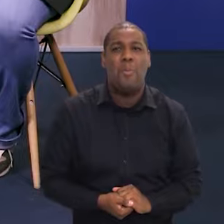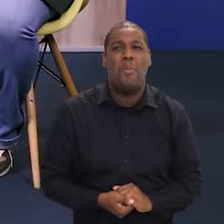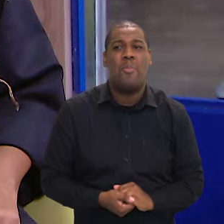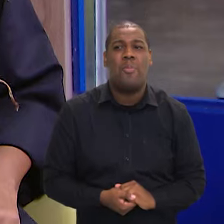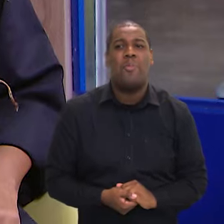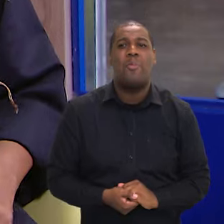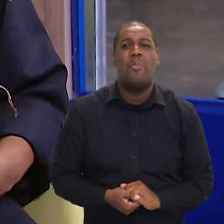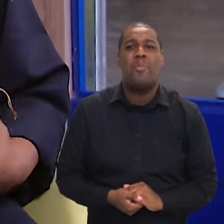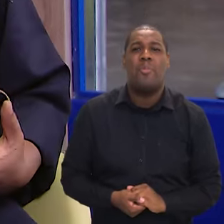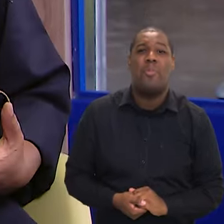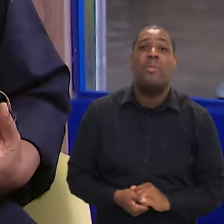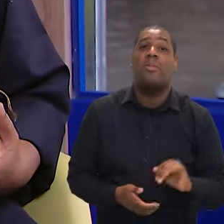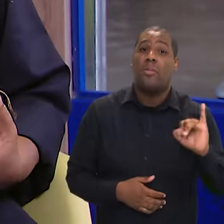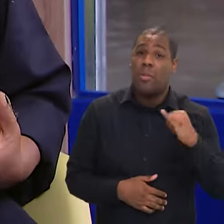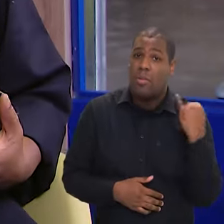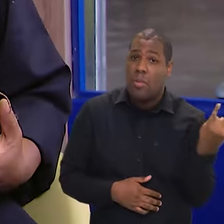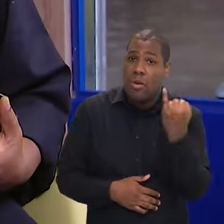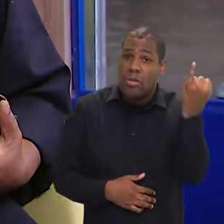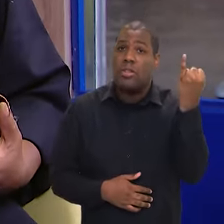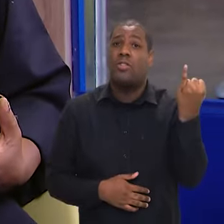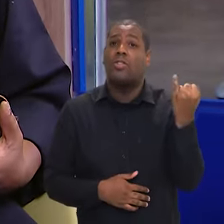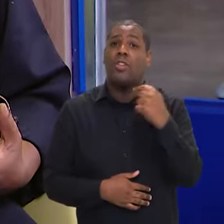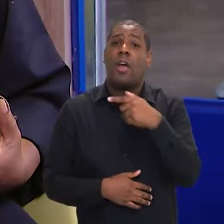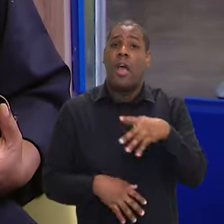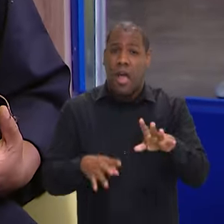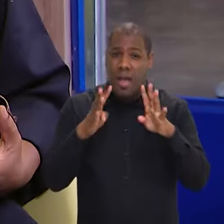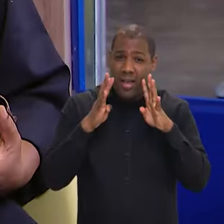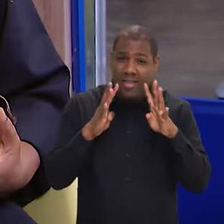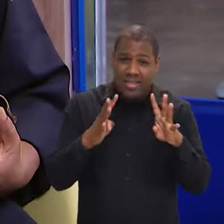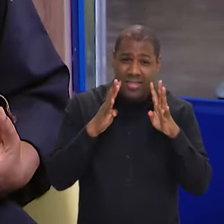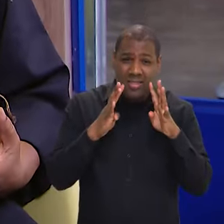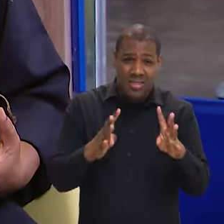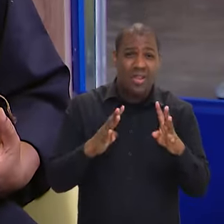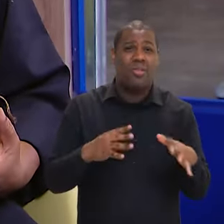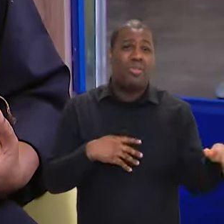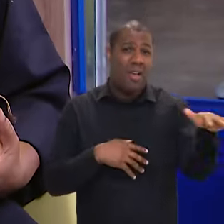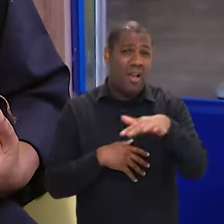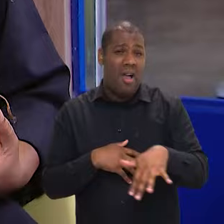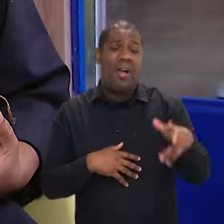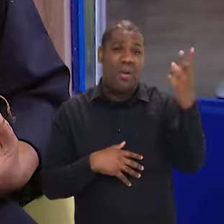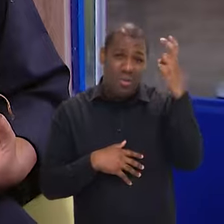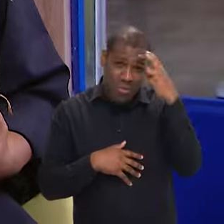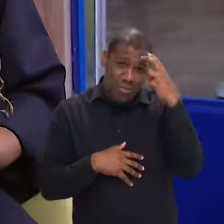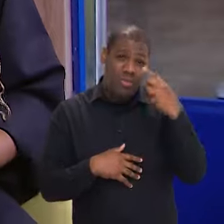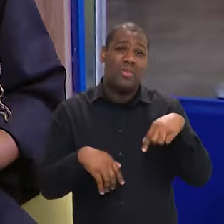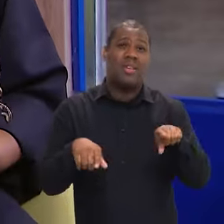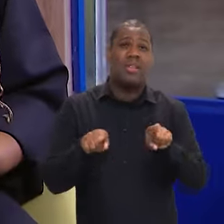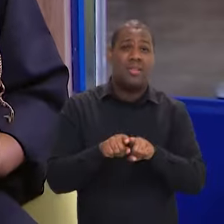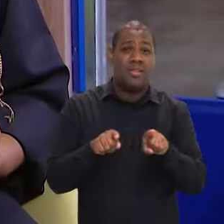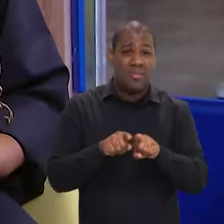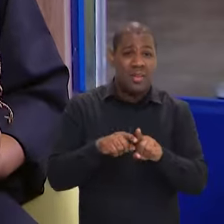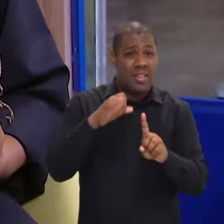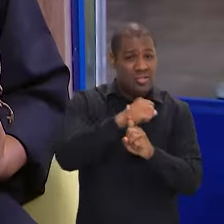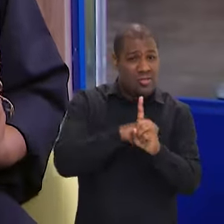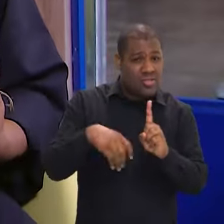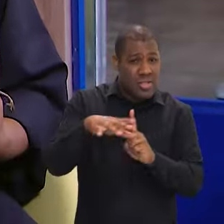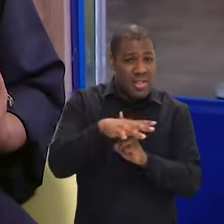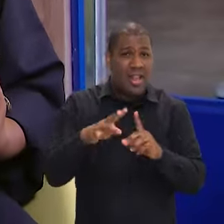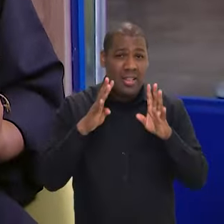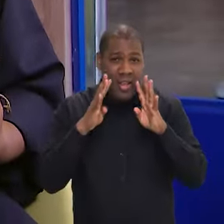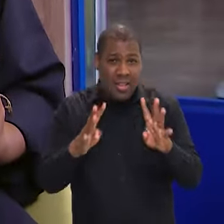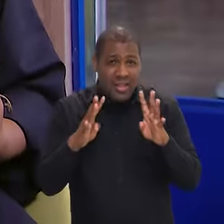é importante a gente ouvir, ouvir o setor, ouvir a sociedade para construir metas, né?